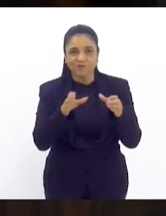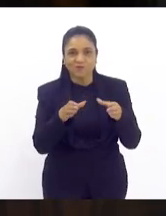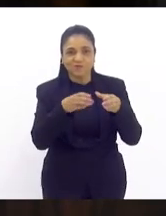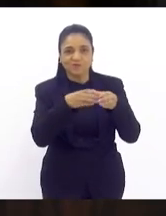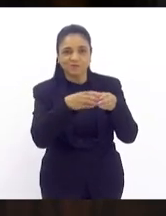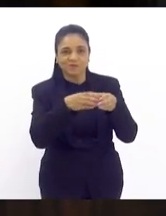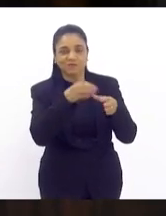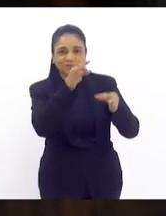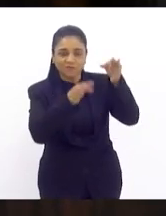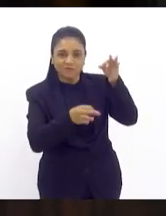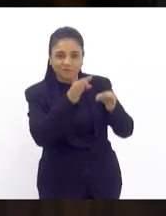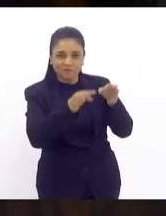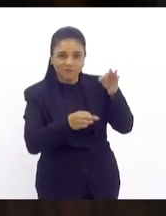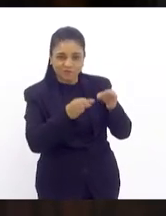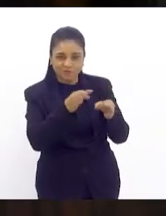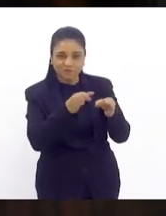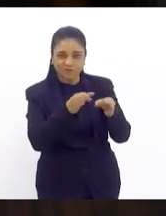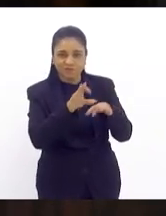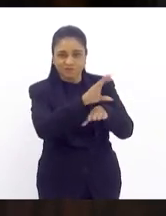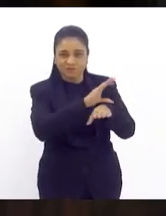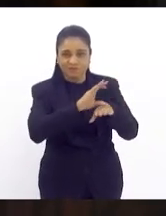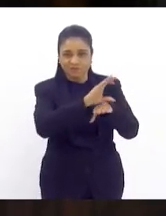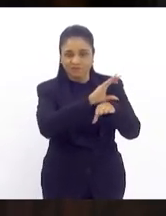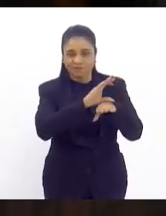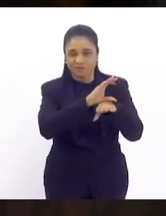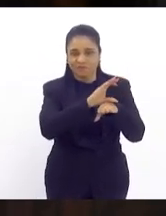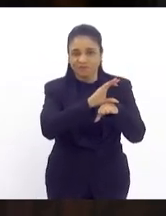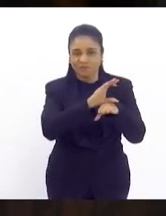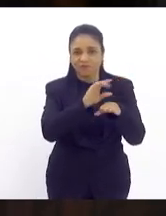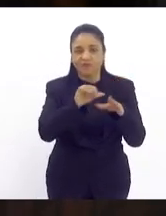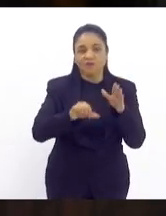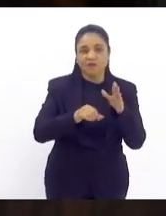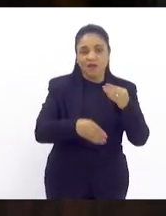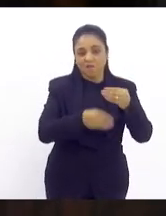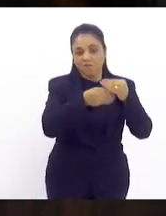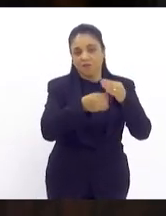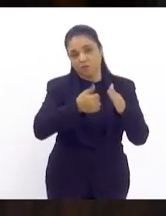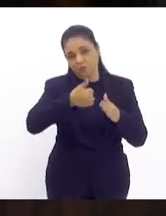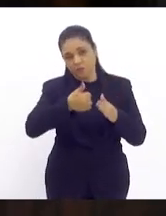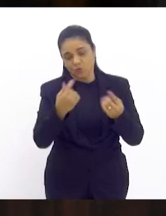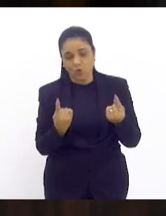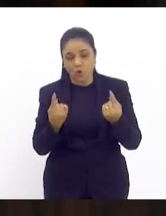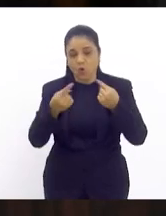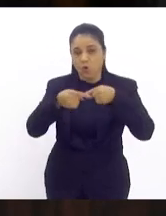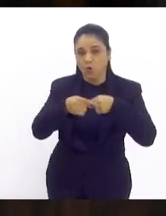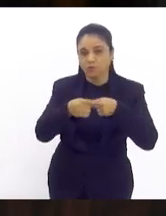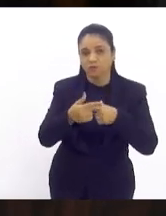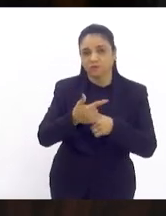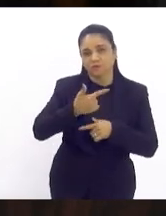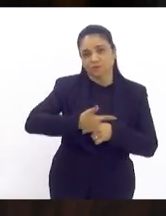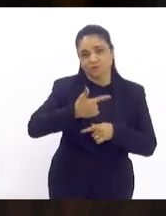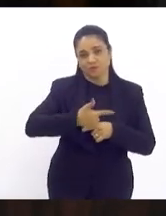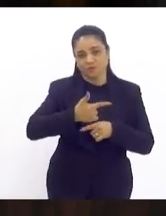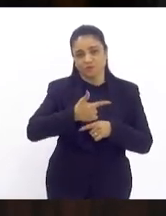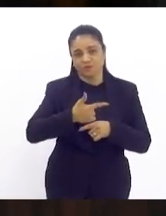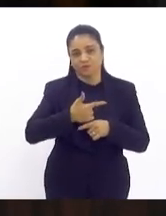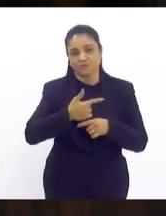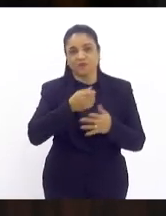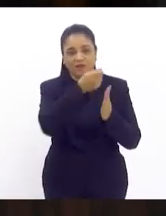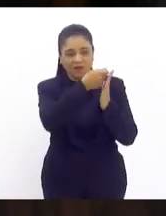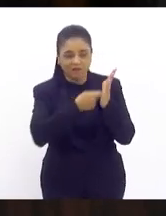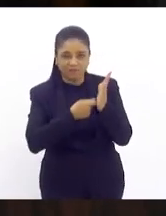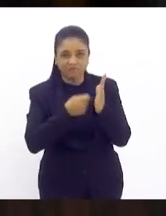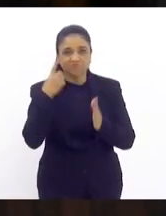construção e justiça a emenda número um e contrário a emenda número dois relatores